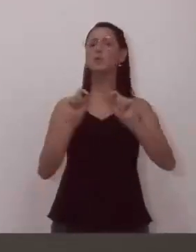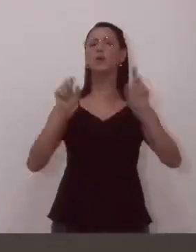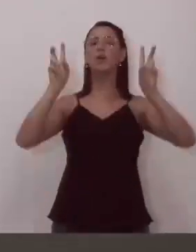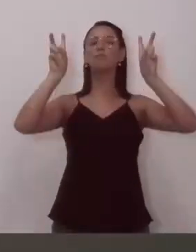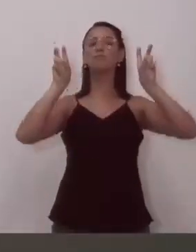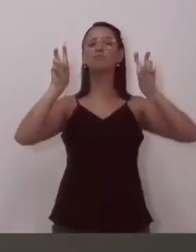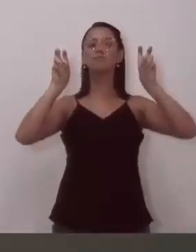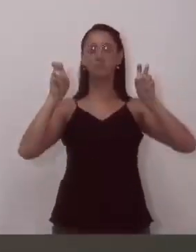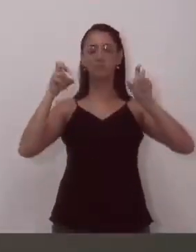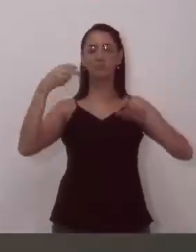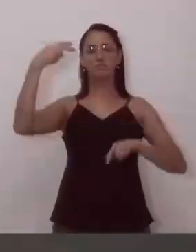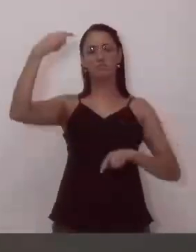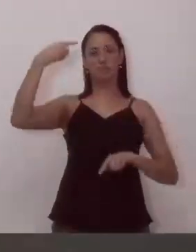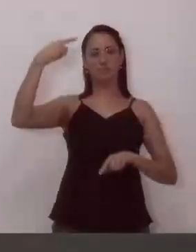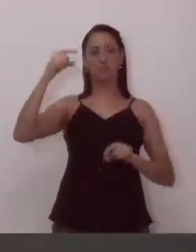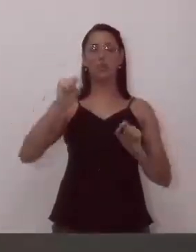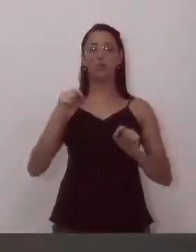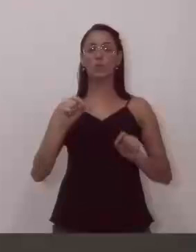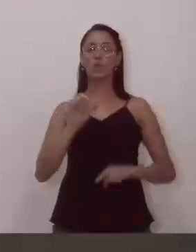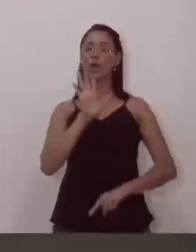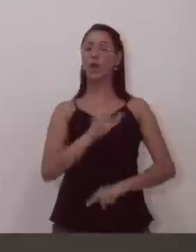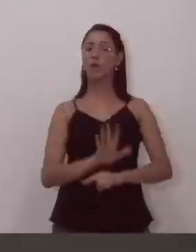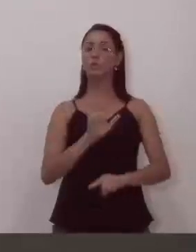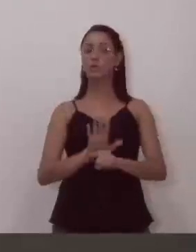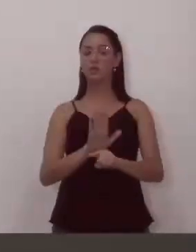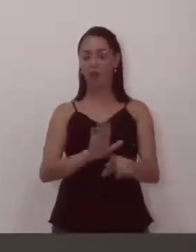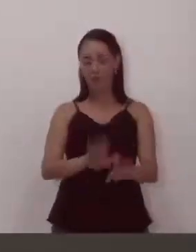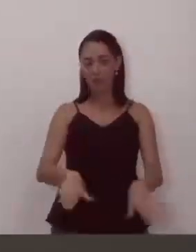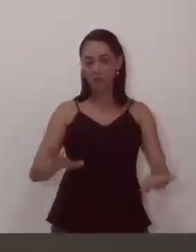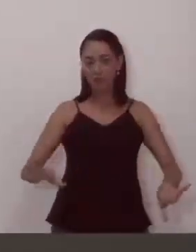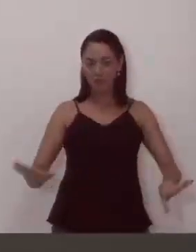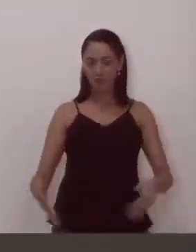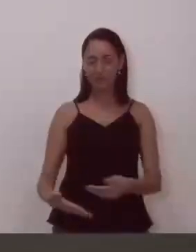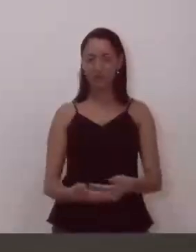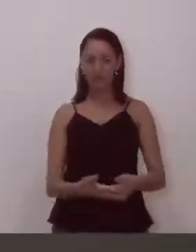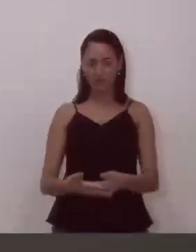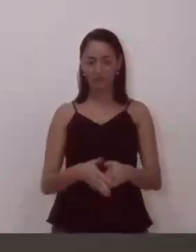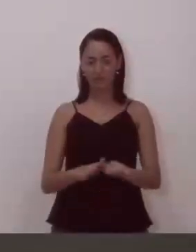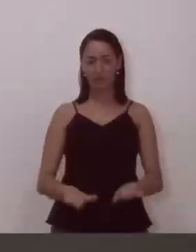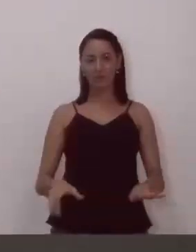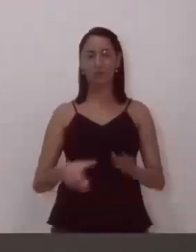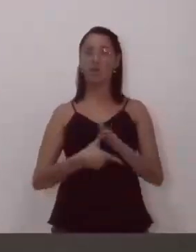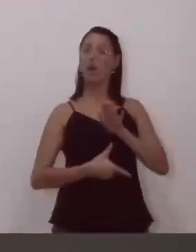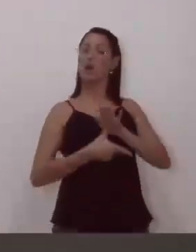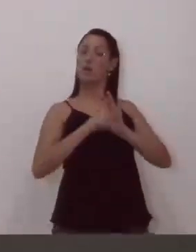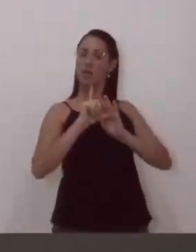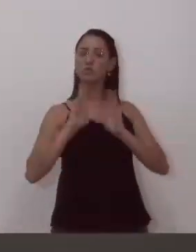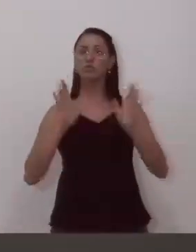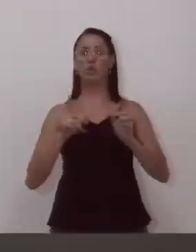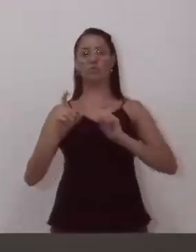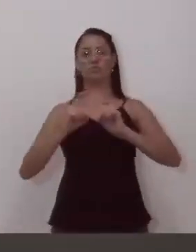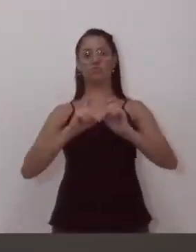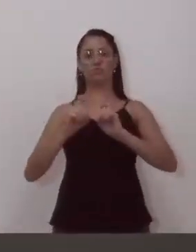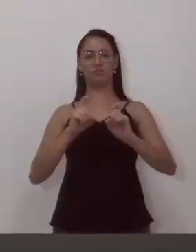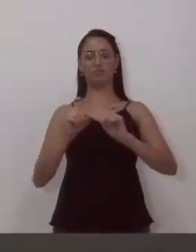primeira da pauta tem que ser as auxiliares de educação infantil, que estiveram hoje reunidas aqui antes de começar a sessão,